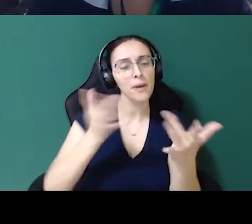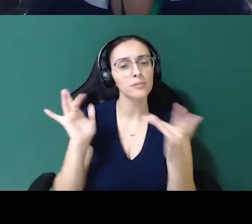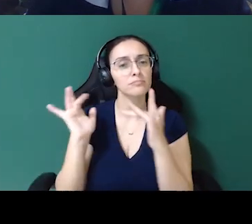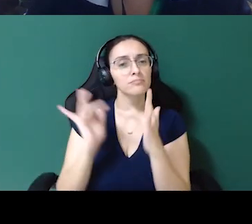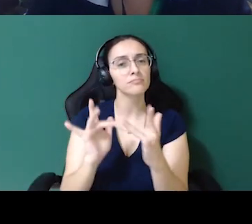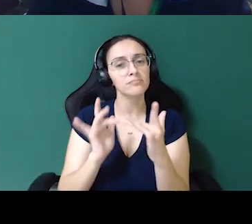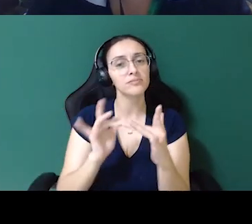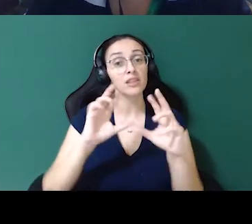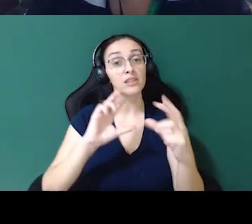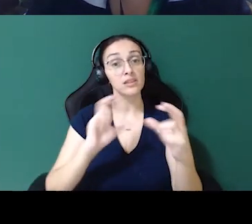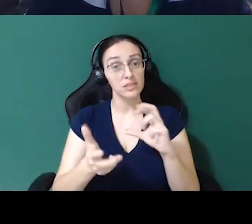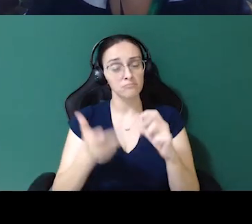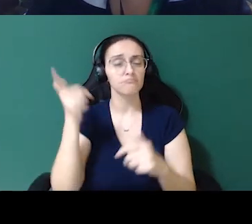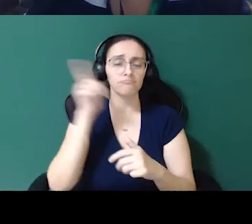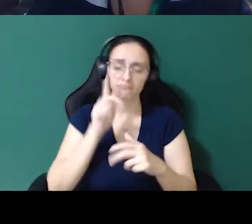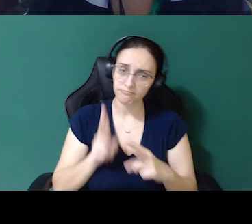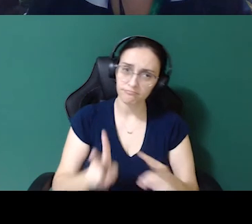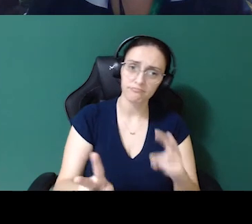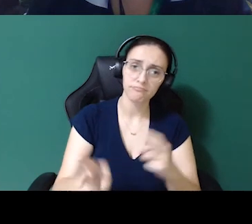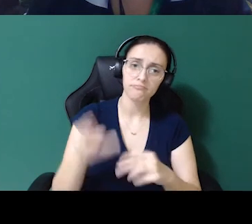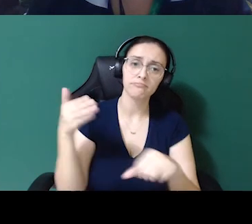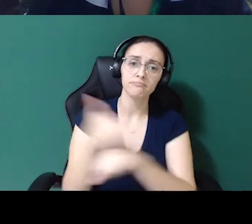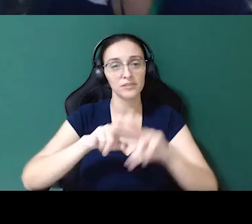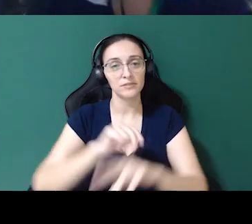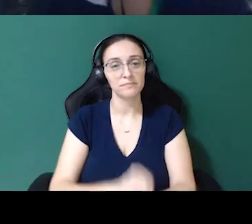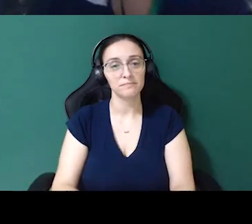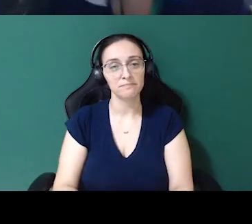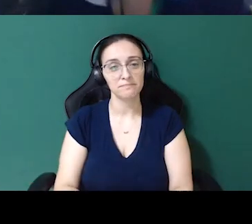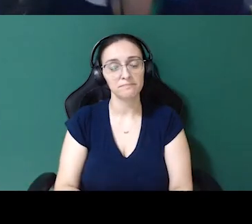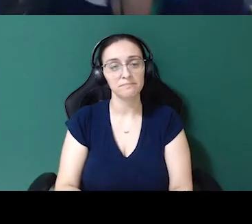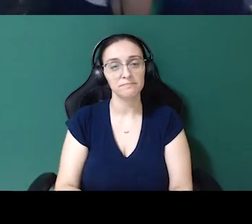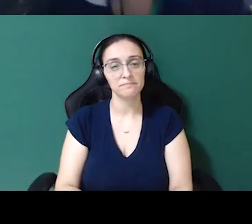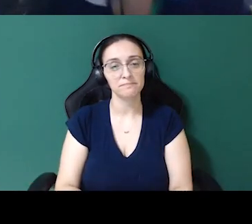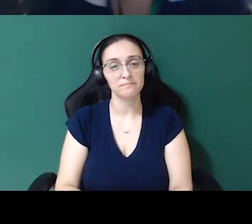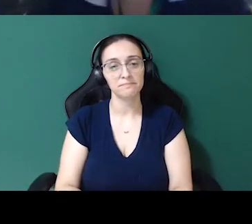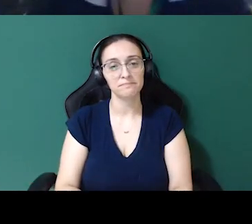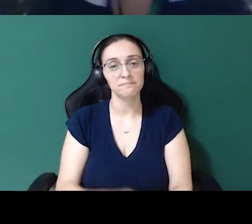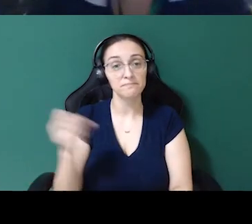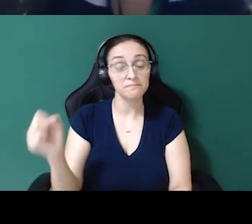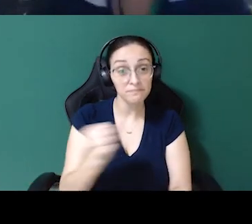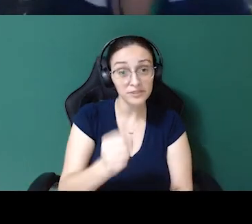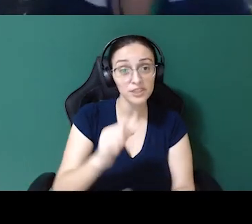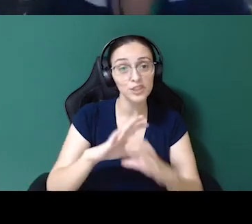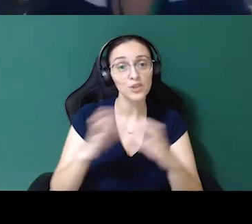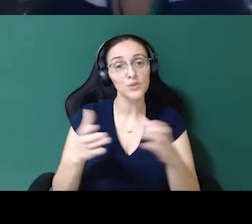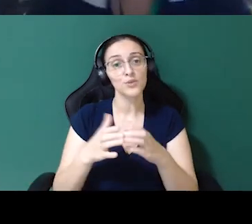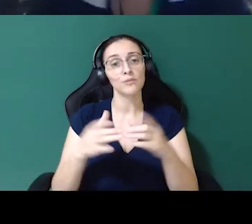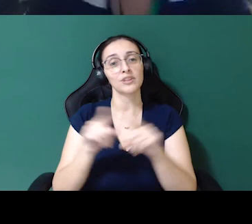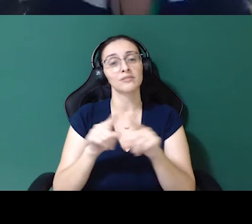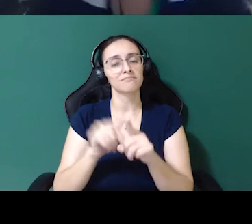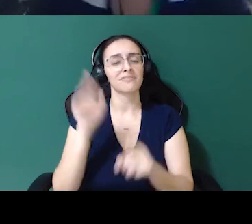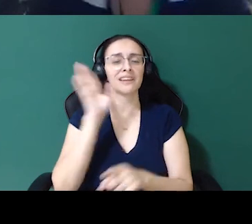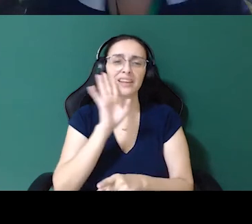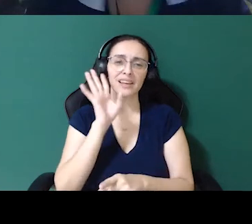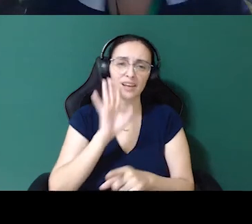TDC, participar dentro do trazer, né, esse grupo aqui super legal de